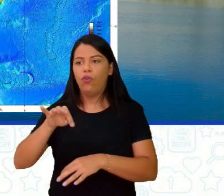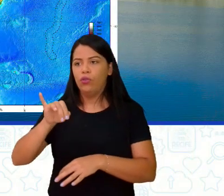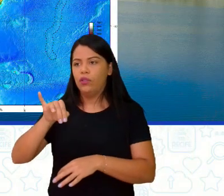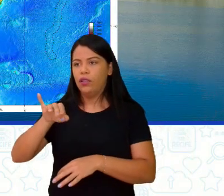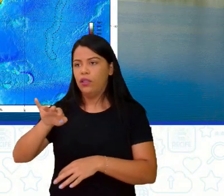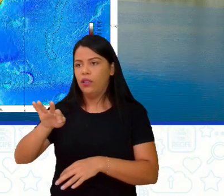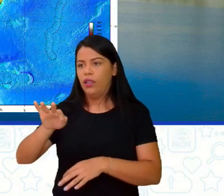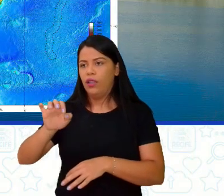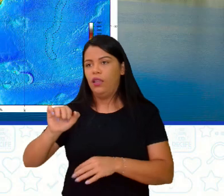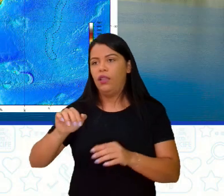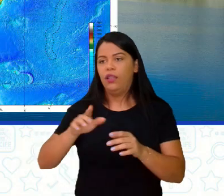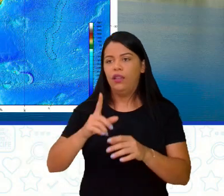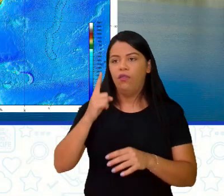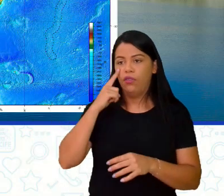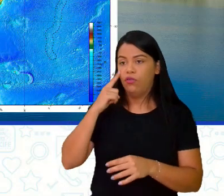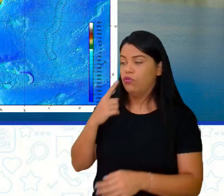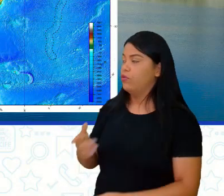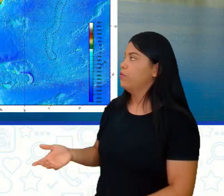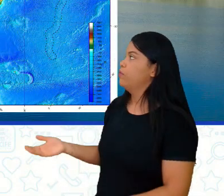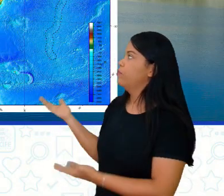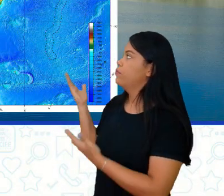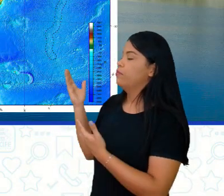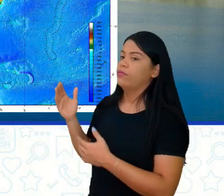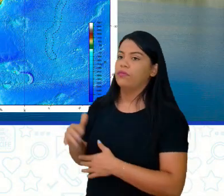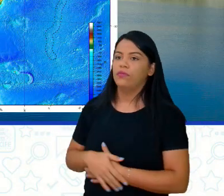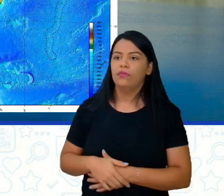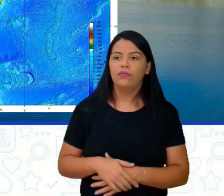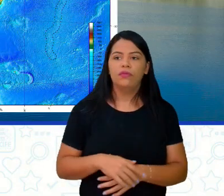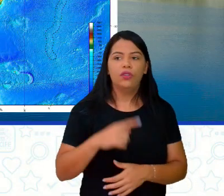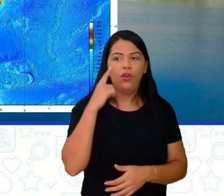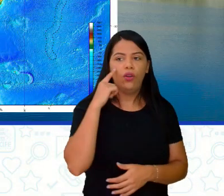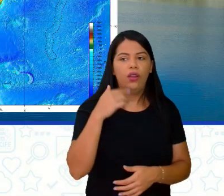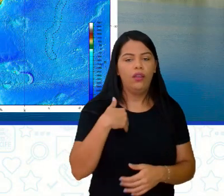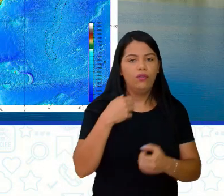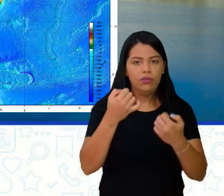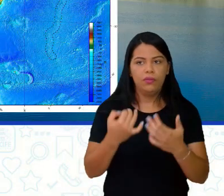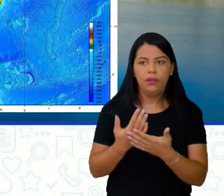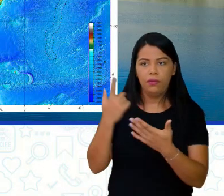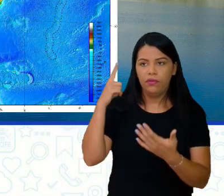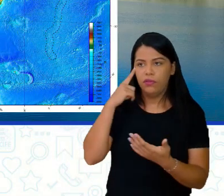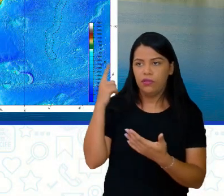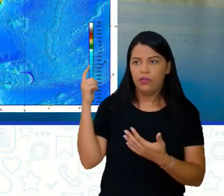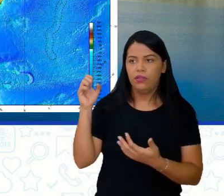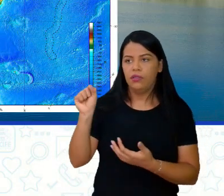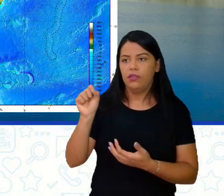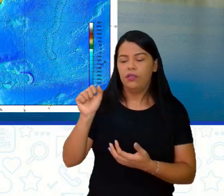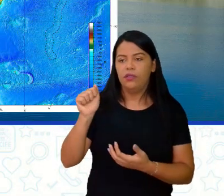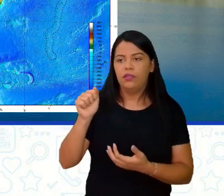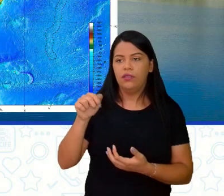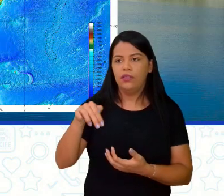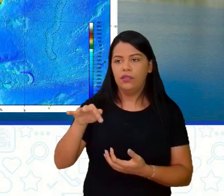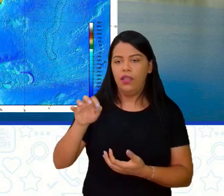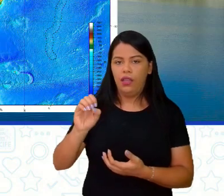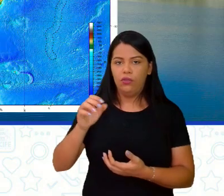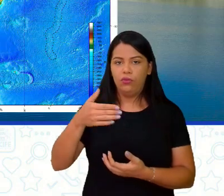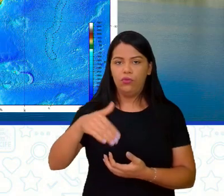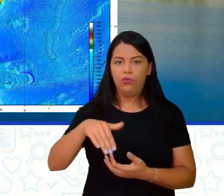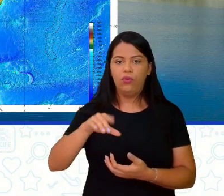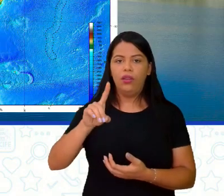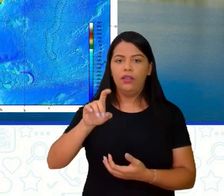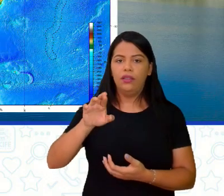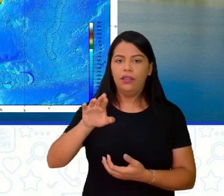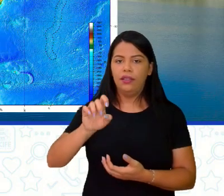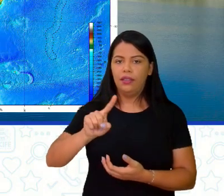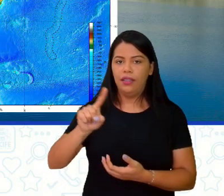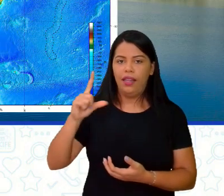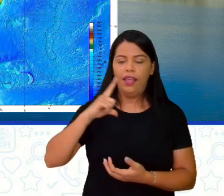movimento divergente. Olha a falha de Santo André que eu falei para vocês ali, As duas setas mostrando, né,